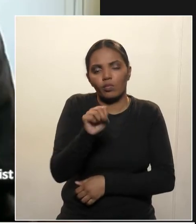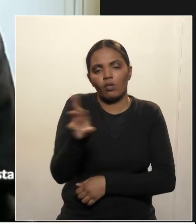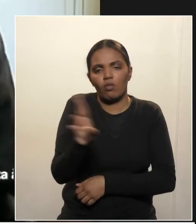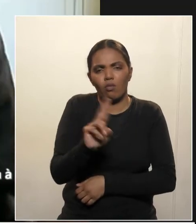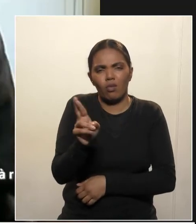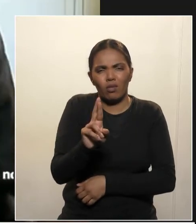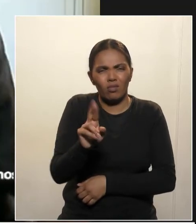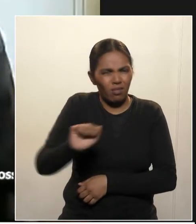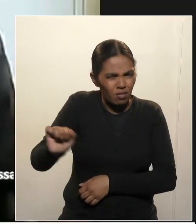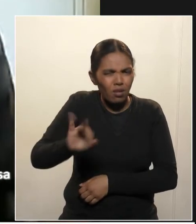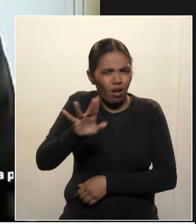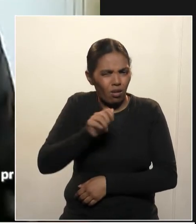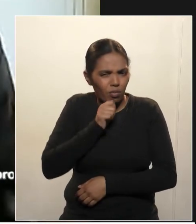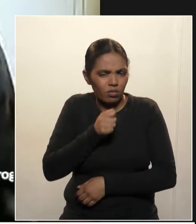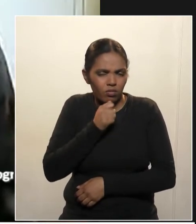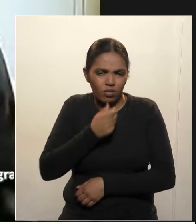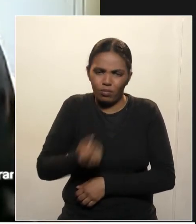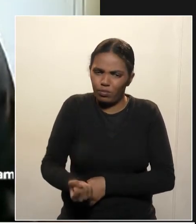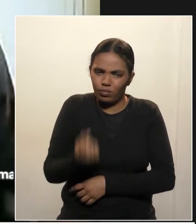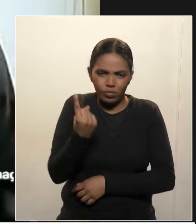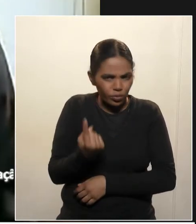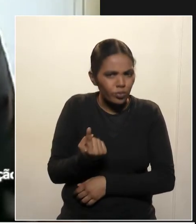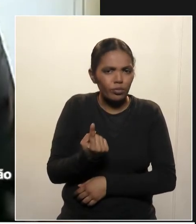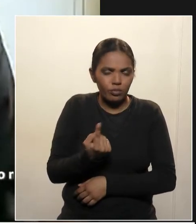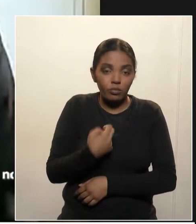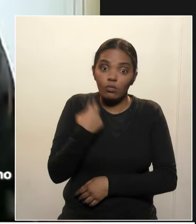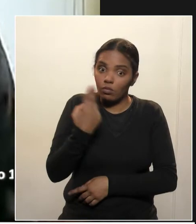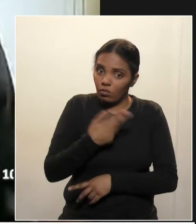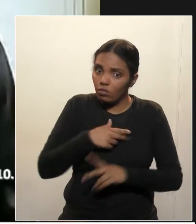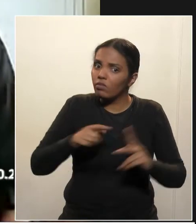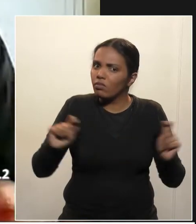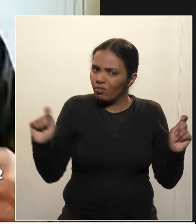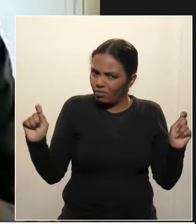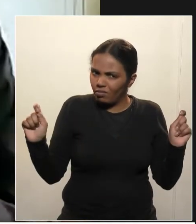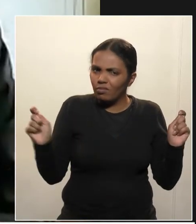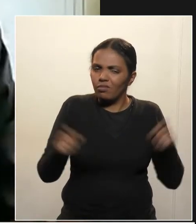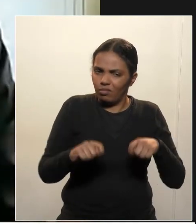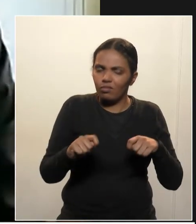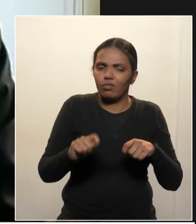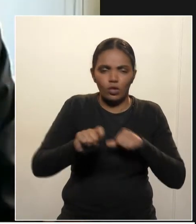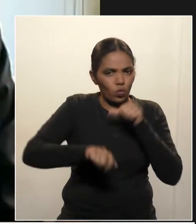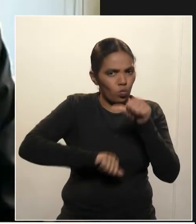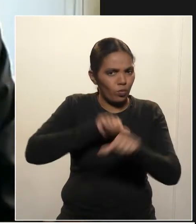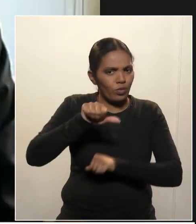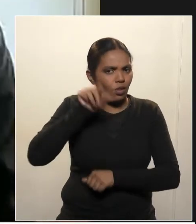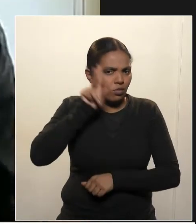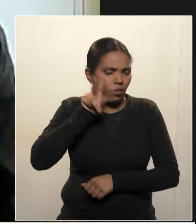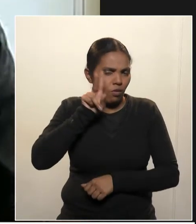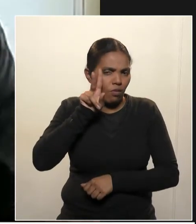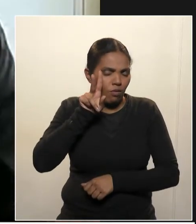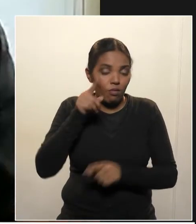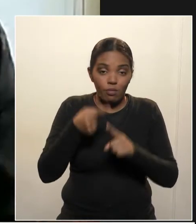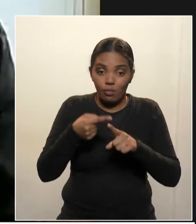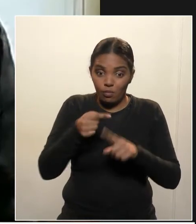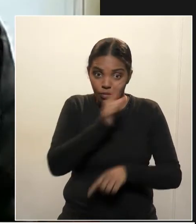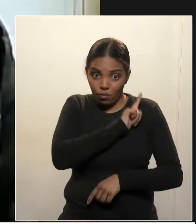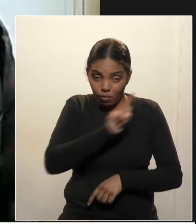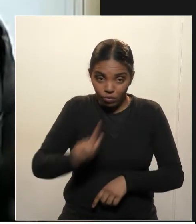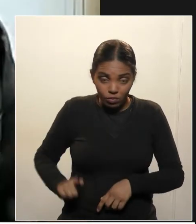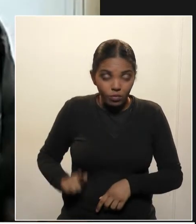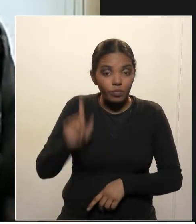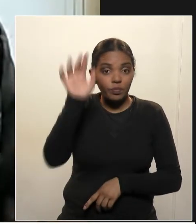um absurdo. Então, nós temos possibilidade de mudar isso. O governo federal está